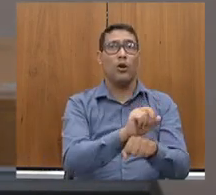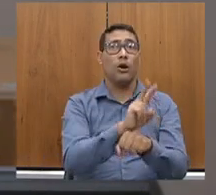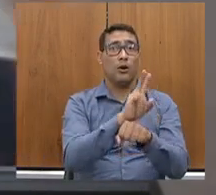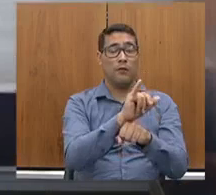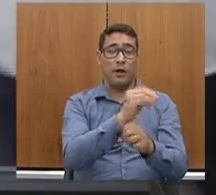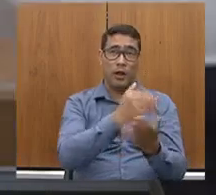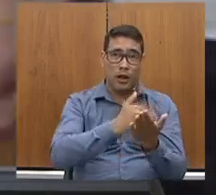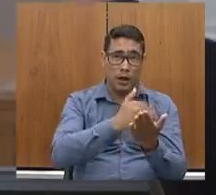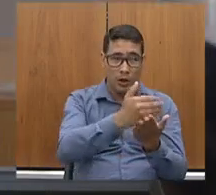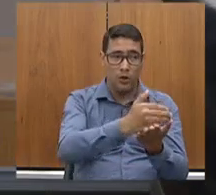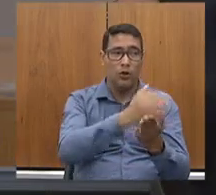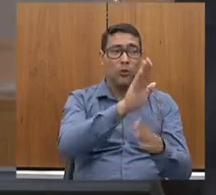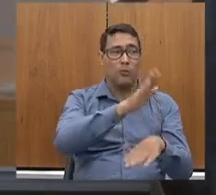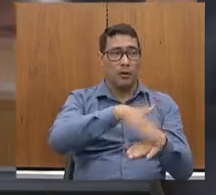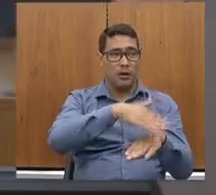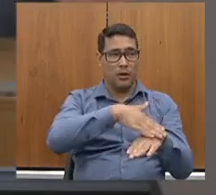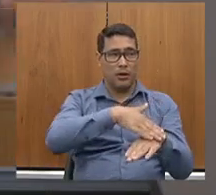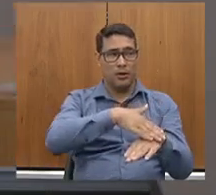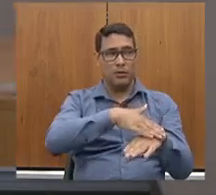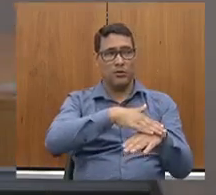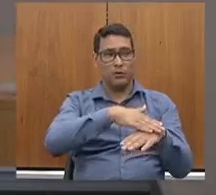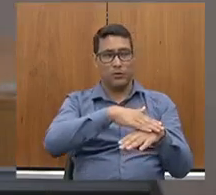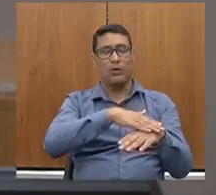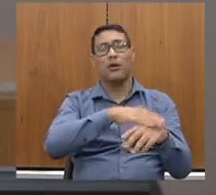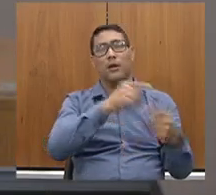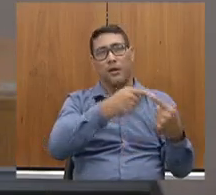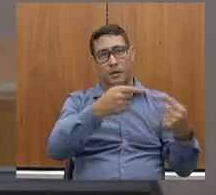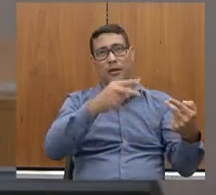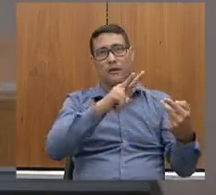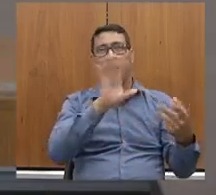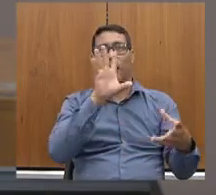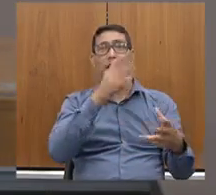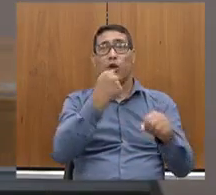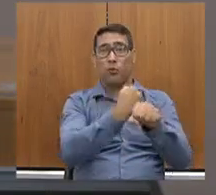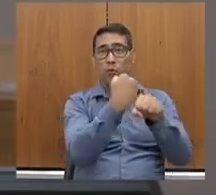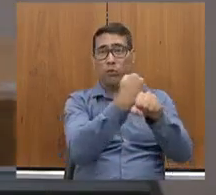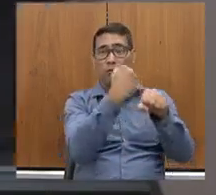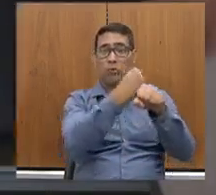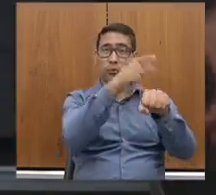comercial. Também vão, inclusive, construir um motel lá dentro.